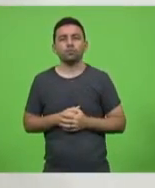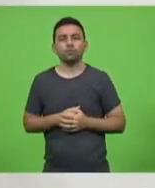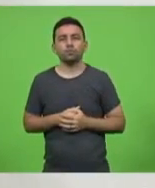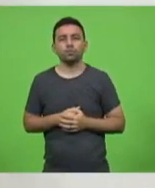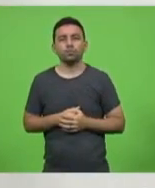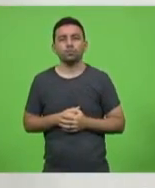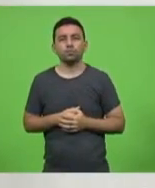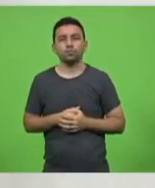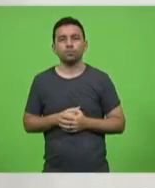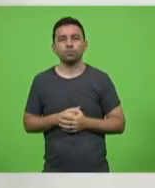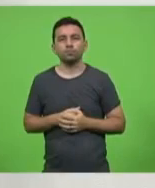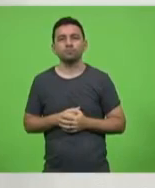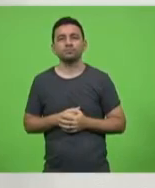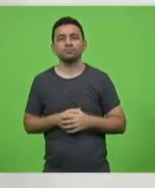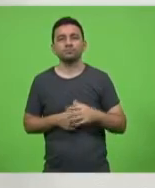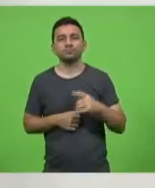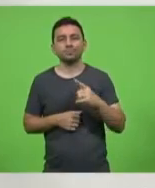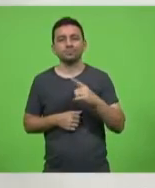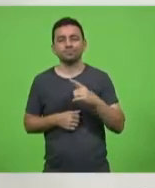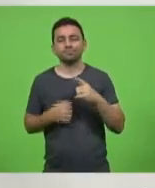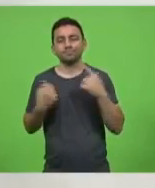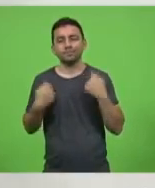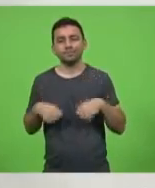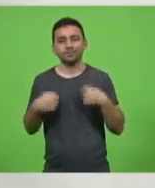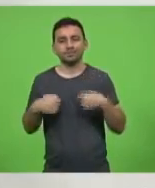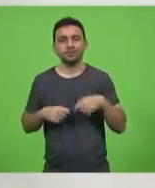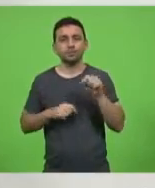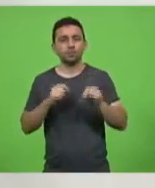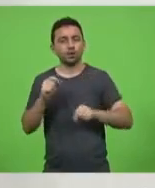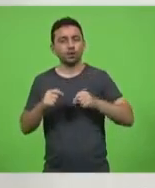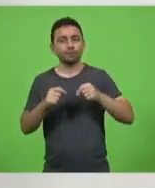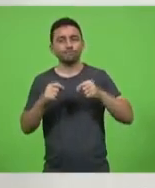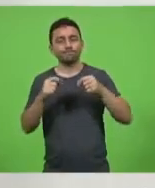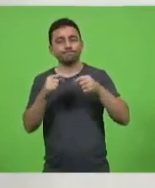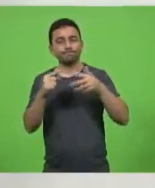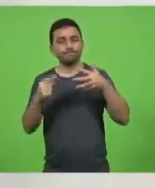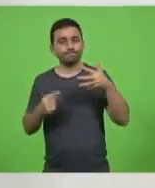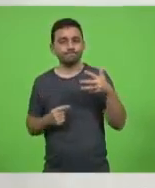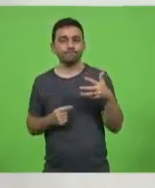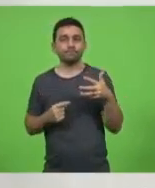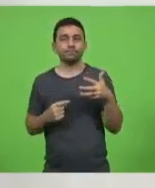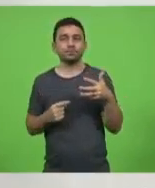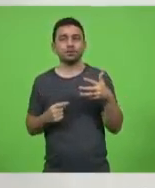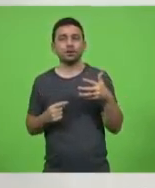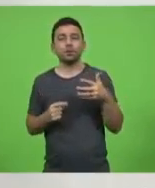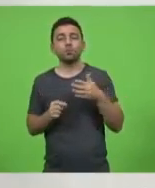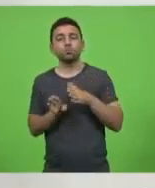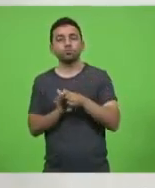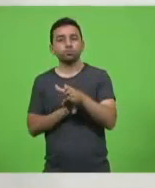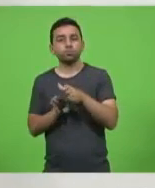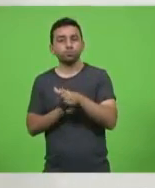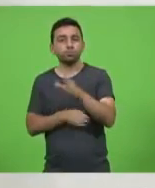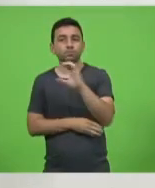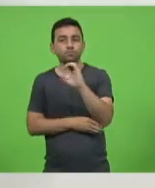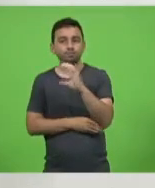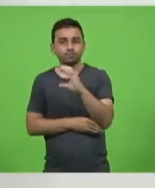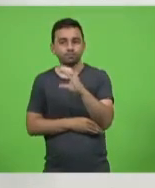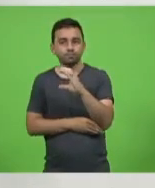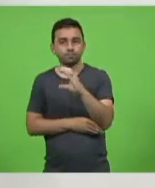nós temos que se pautar pela orientação científica,